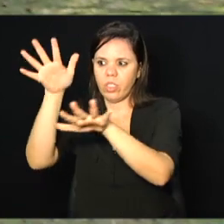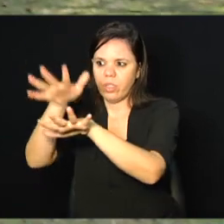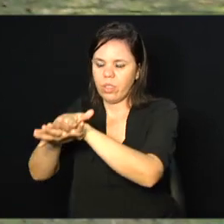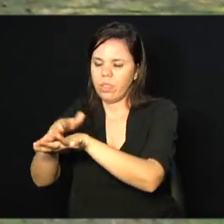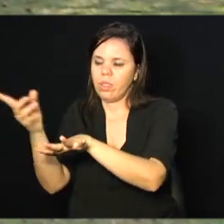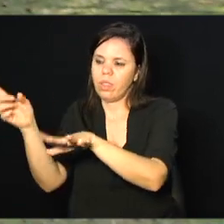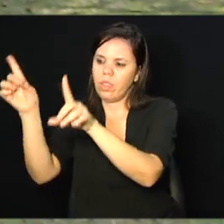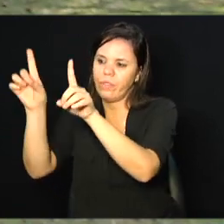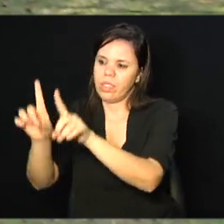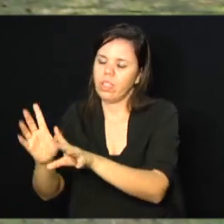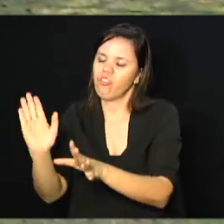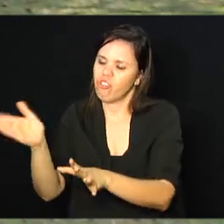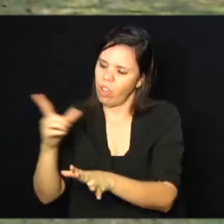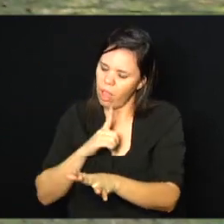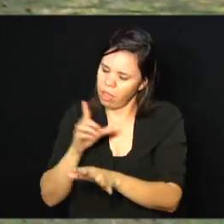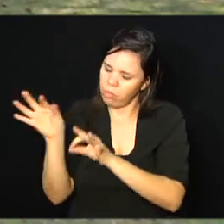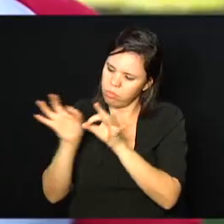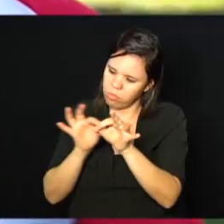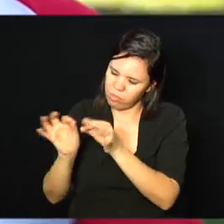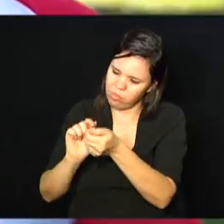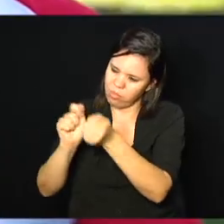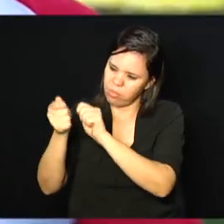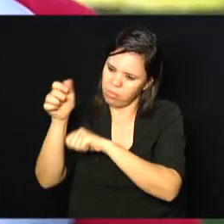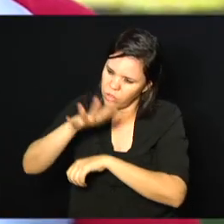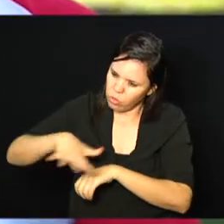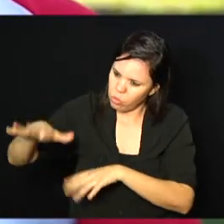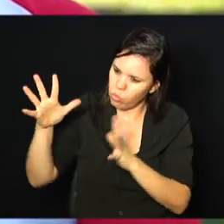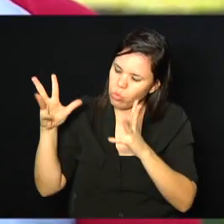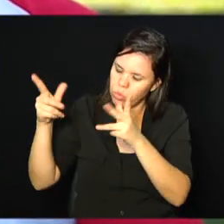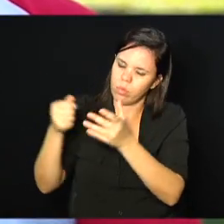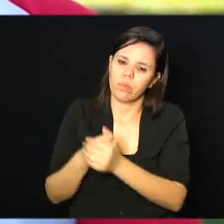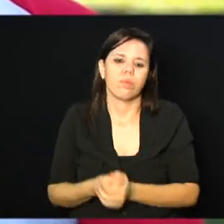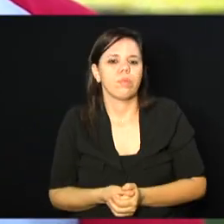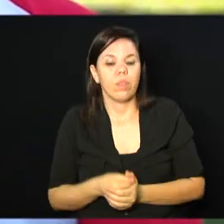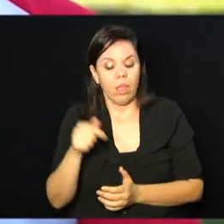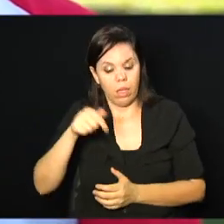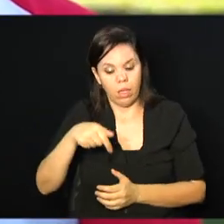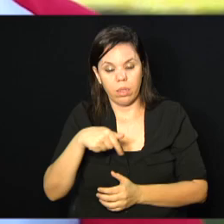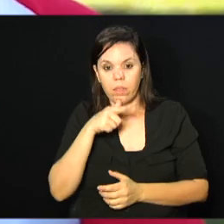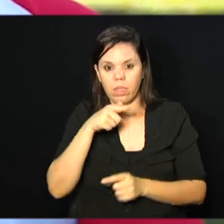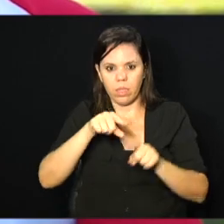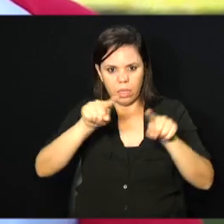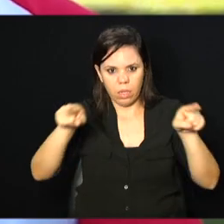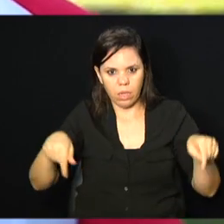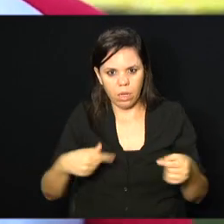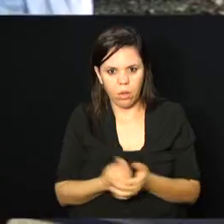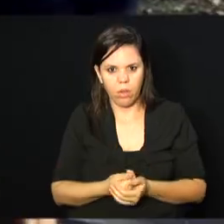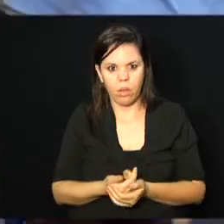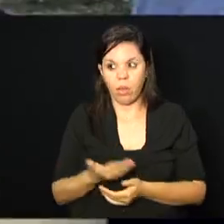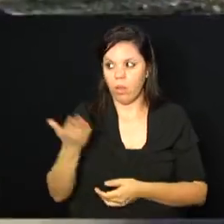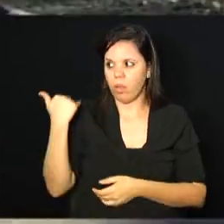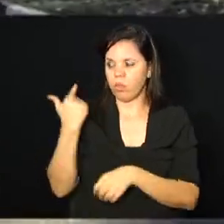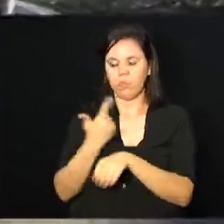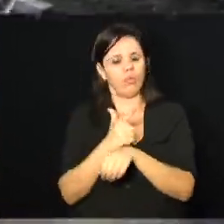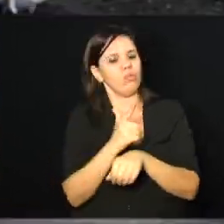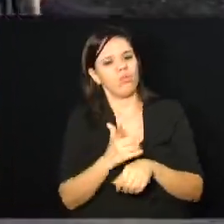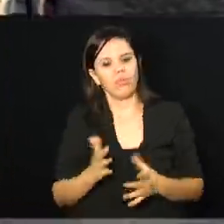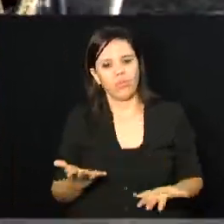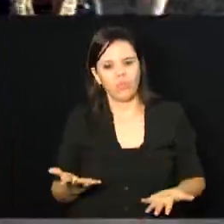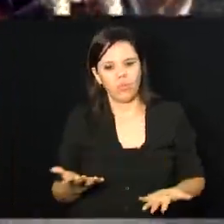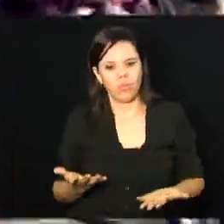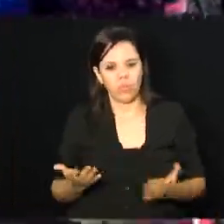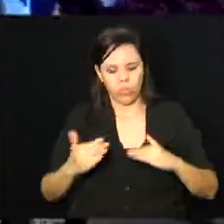né? Já foi pensado para todos. Já pensado, aqui na Lagoa não tinha nenhuma ou poucas guias rebaixadas.